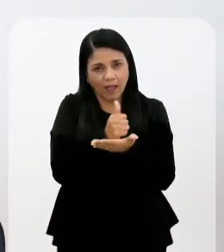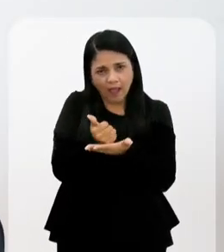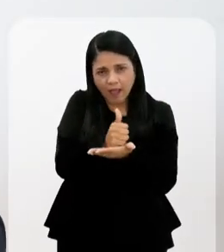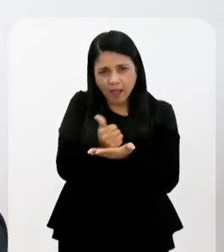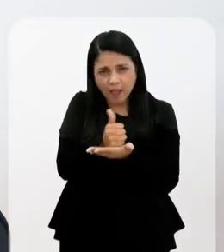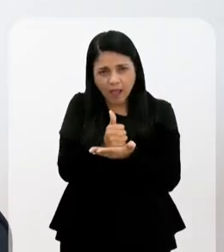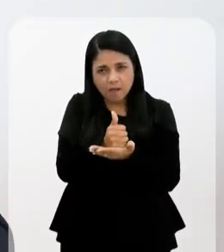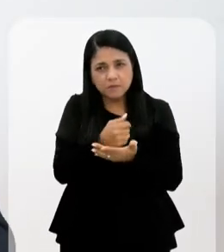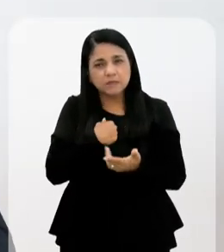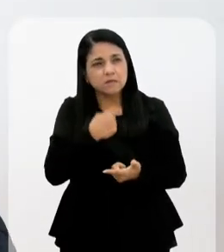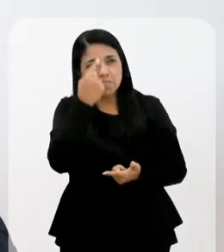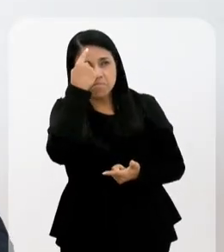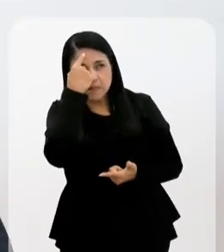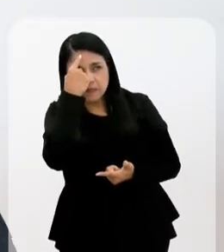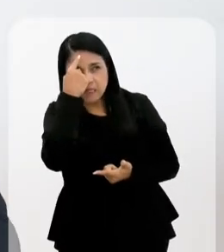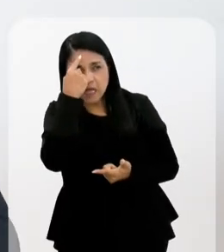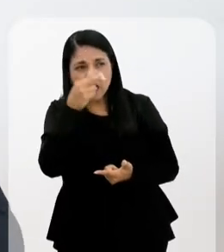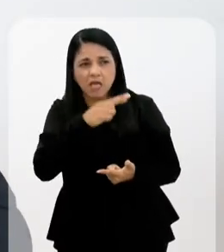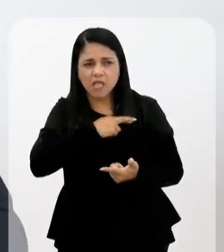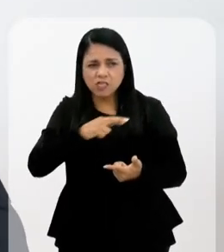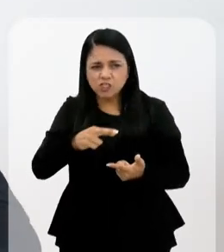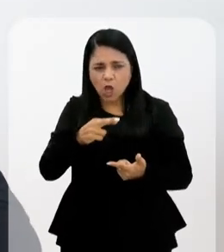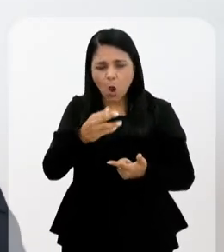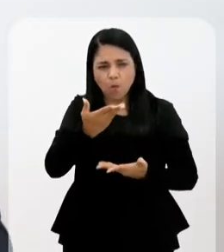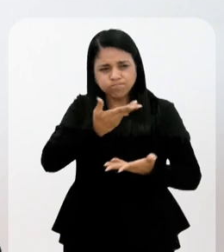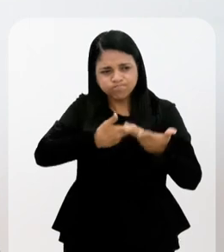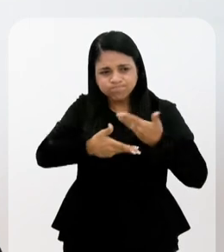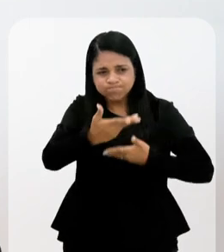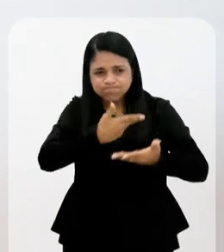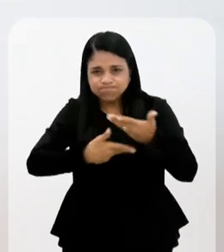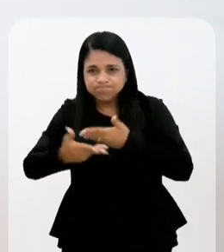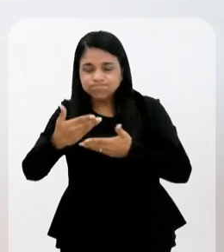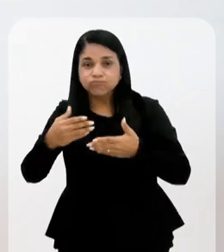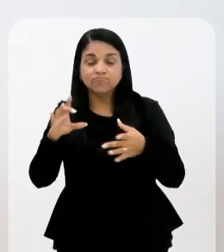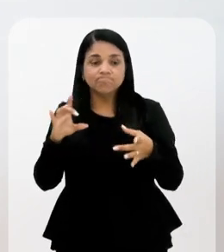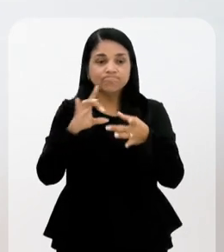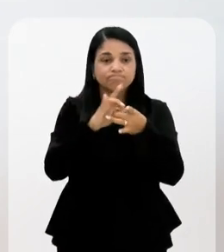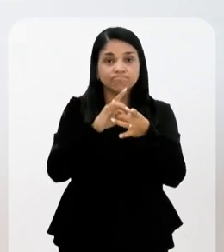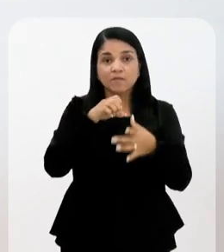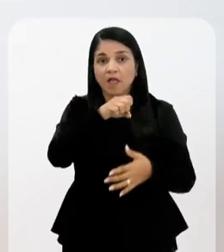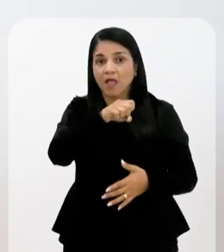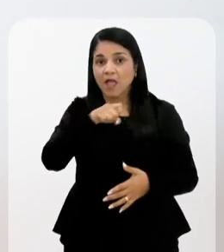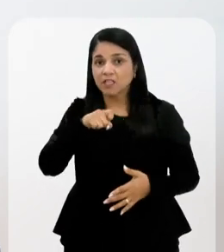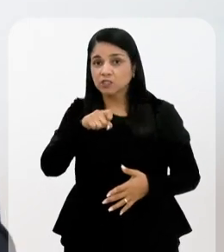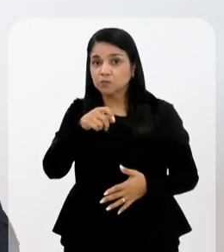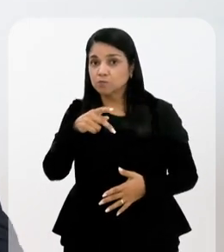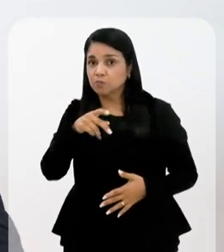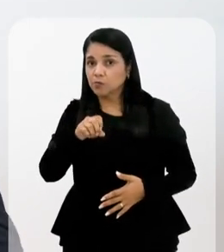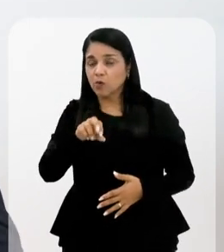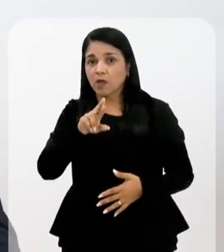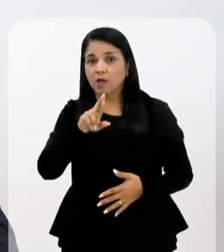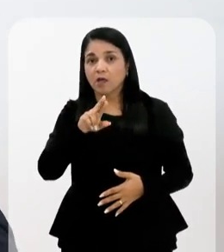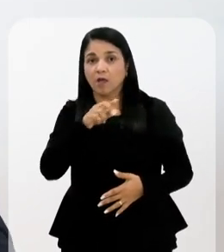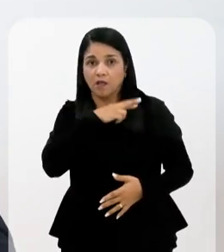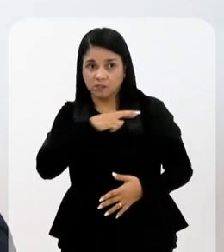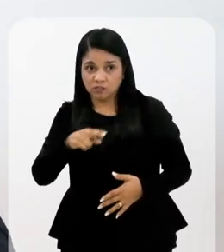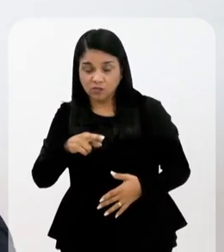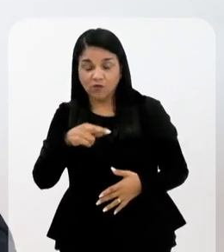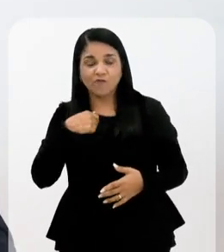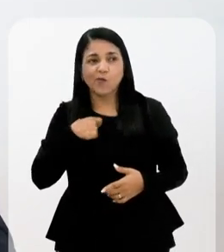games e pensar nessa coisa da interreligião, alinhada aí com a exporreligião, foi um momento muito